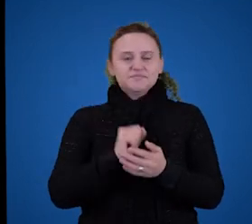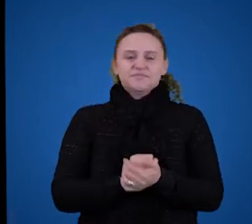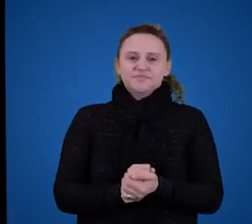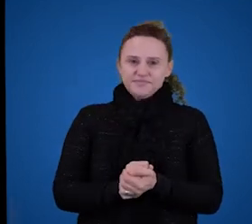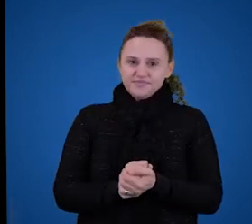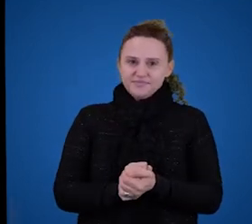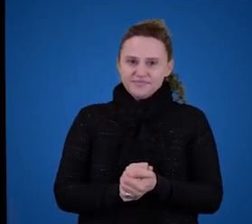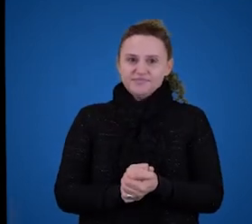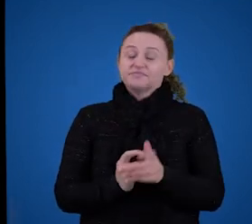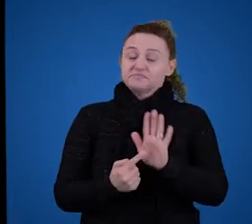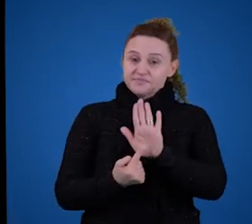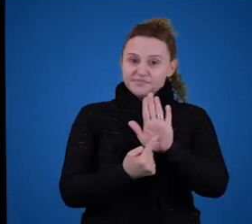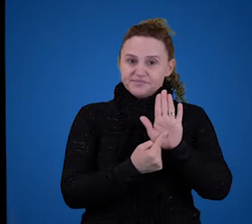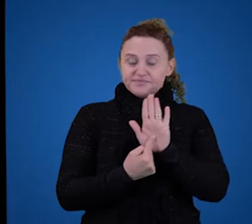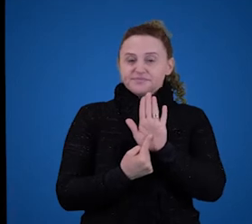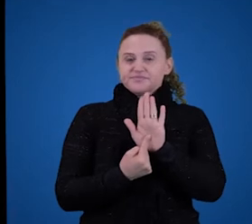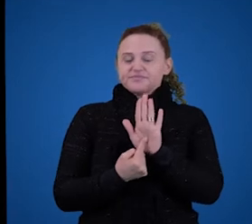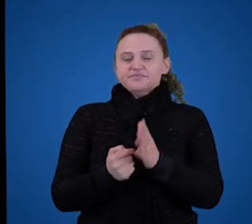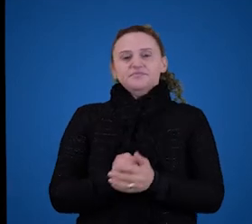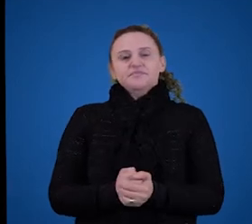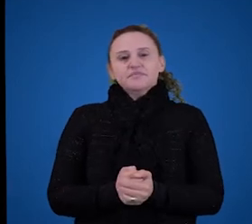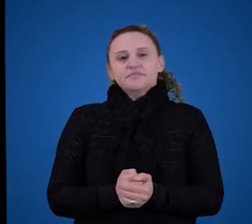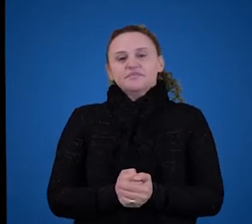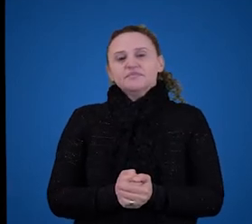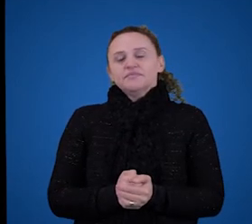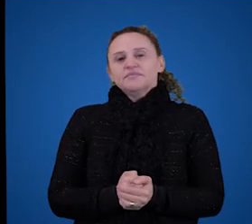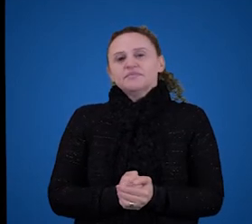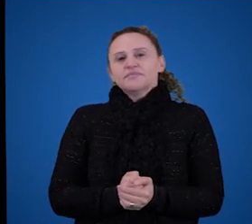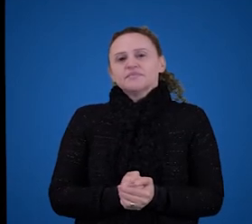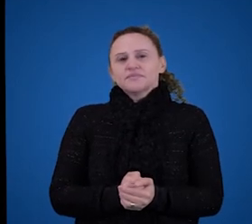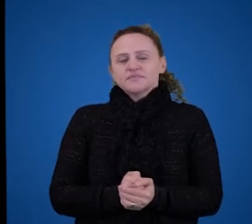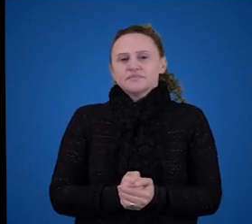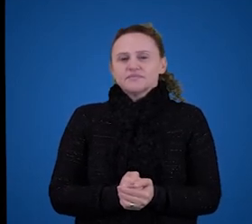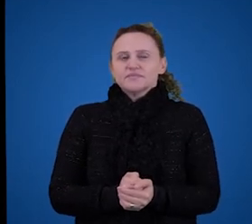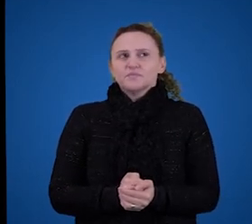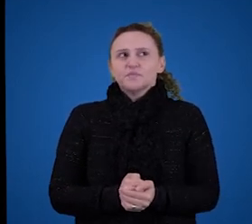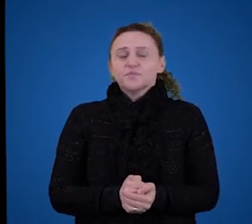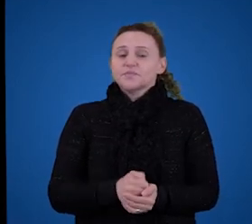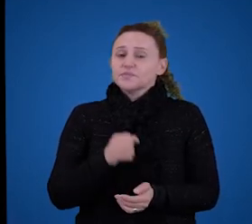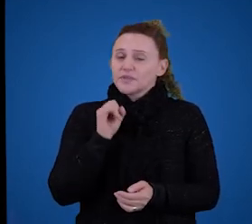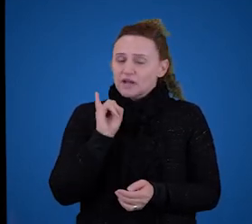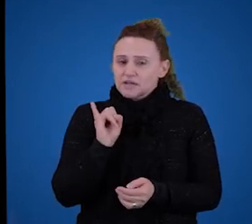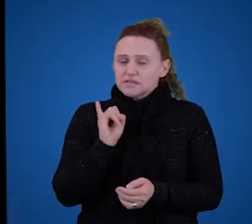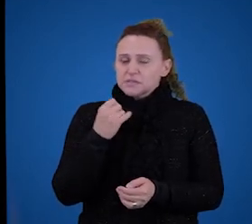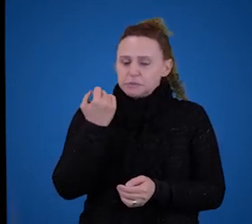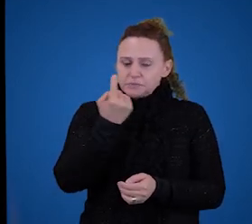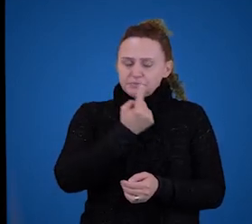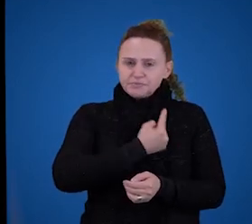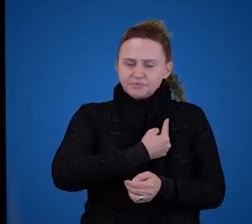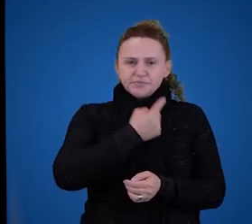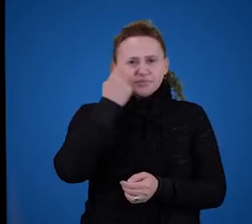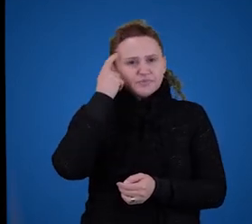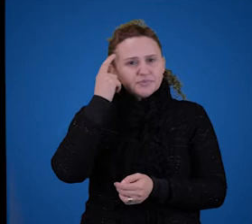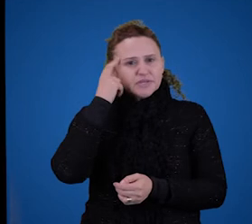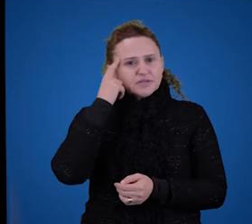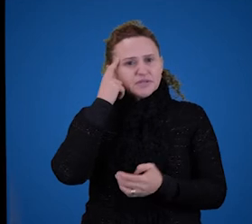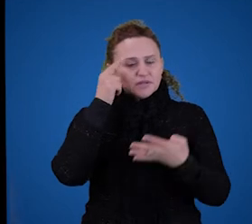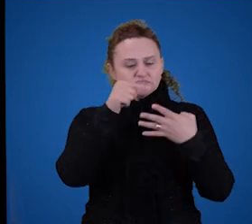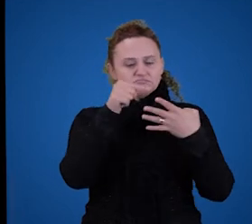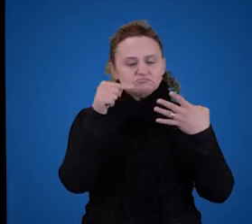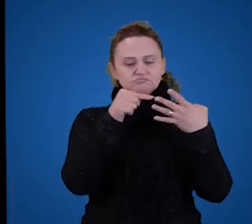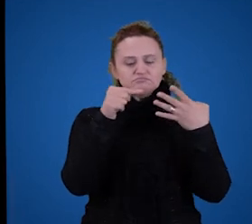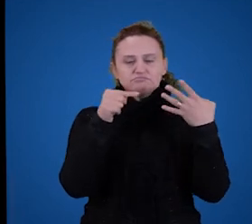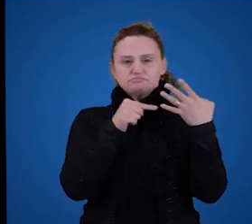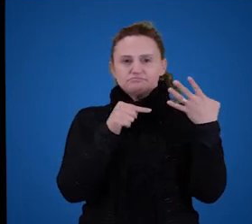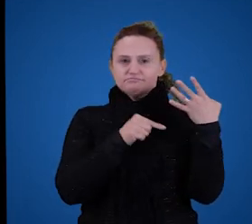elas são, certo? Então, vamos lá. Então, se a gente começa considerando aqui quatro hipóteses, que